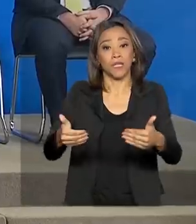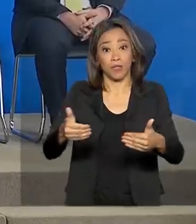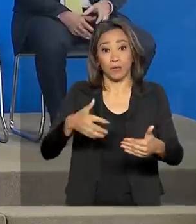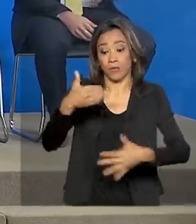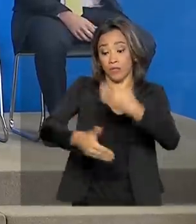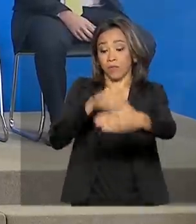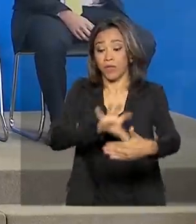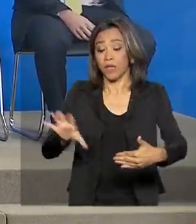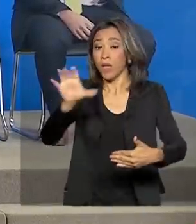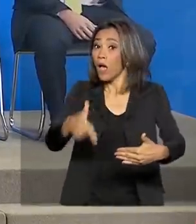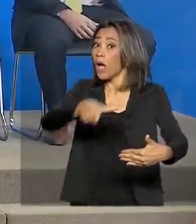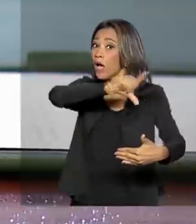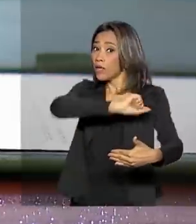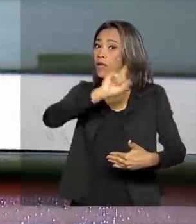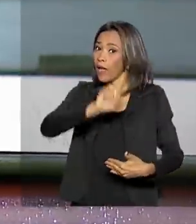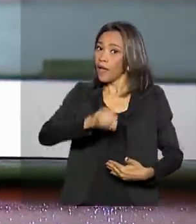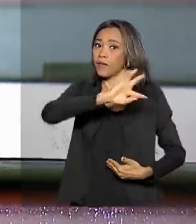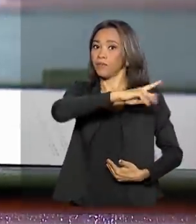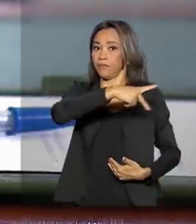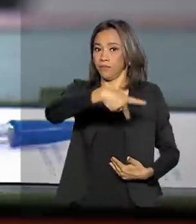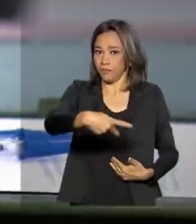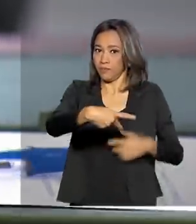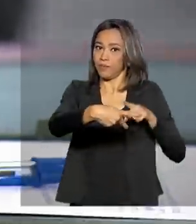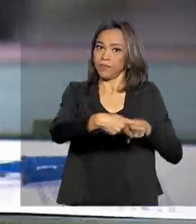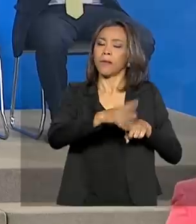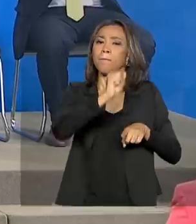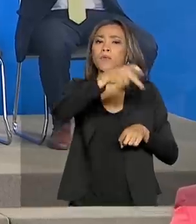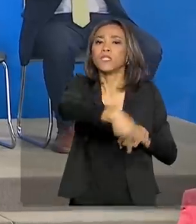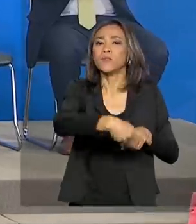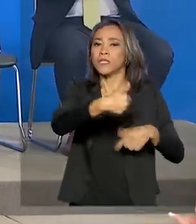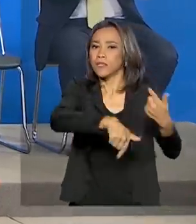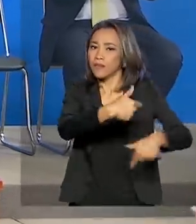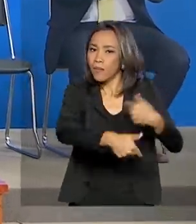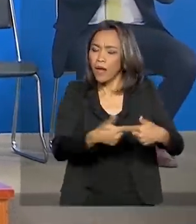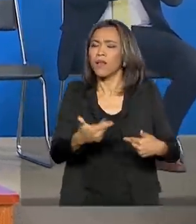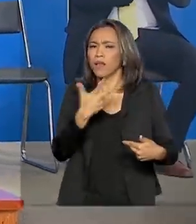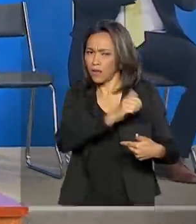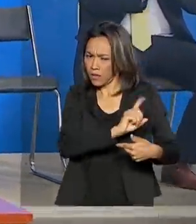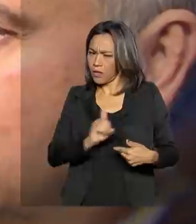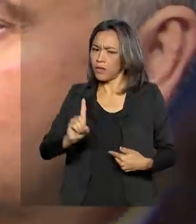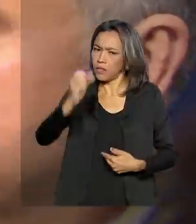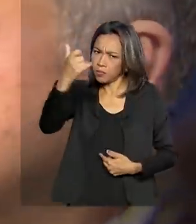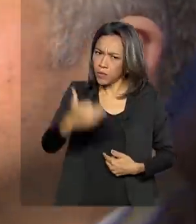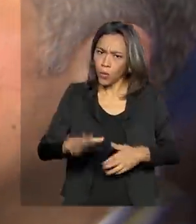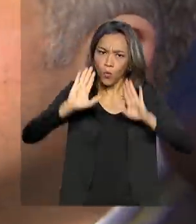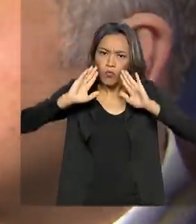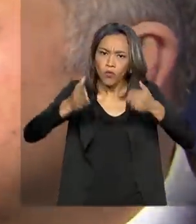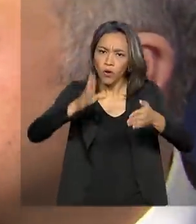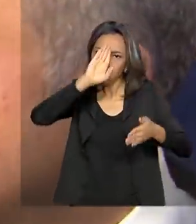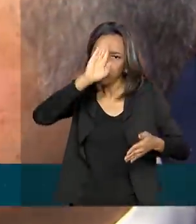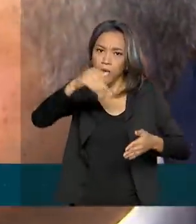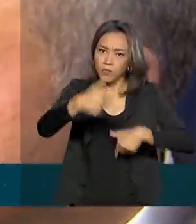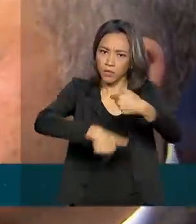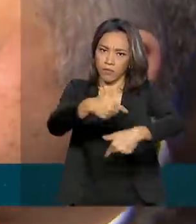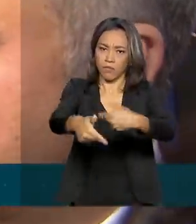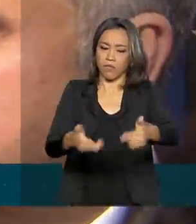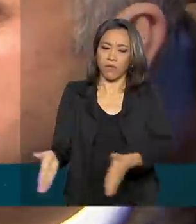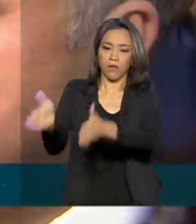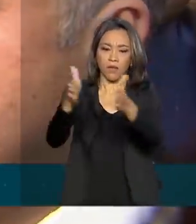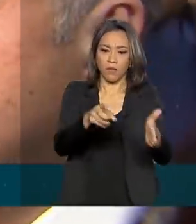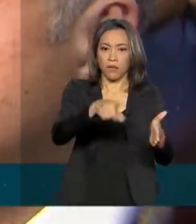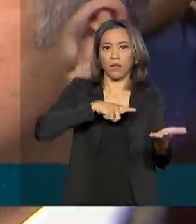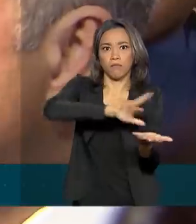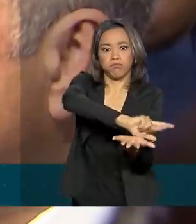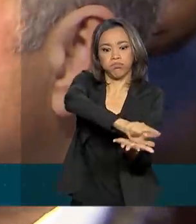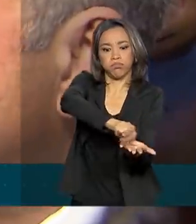Especial de Previdência e Trabalho. Rogério Marinho falou das prioridades da pasta. É uma agenda extremamente ampla. Nós